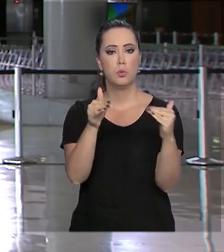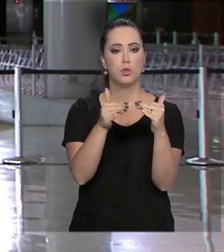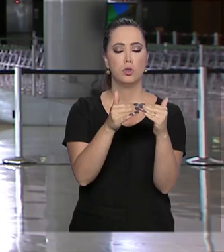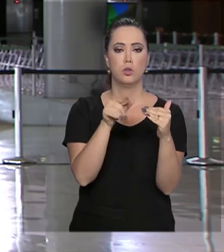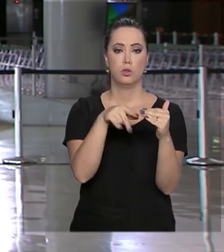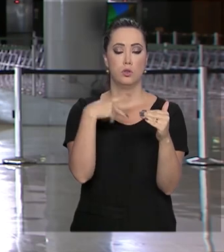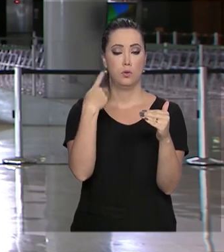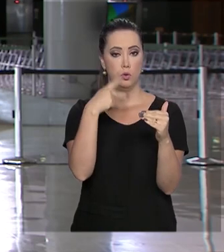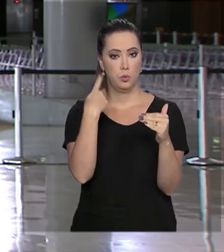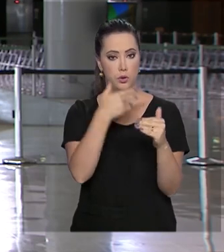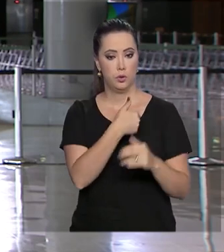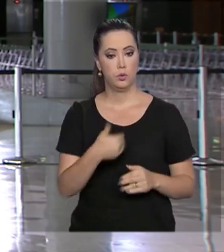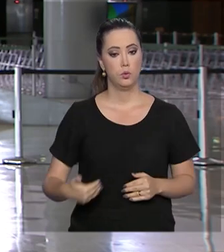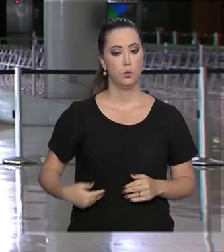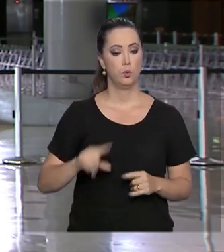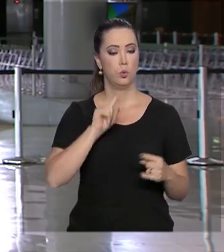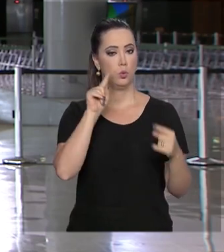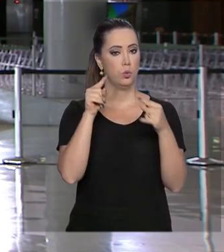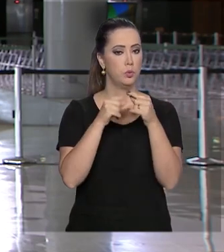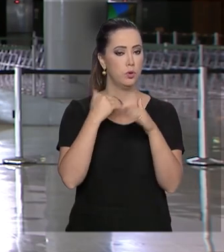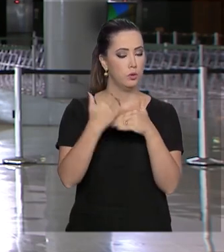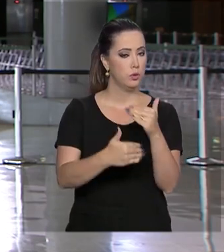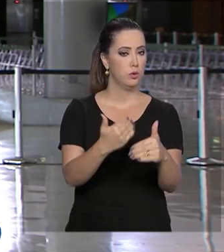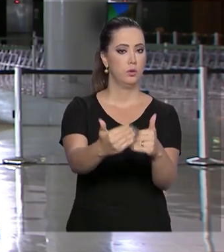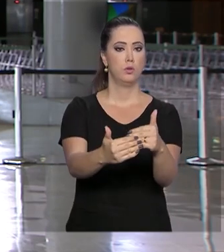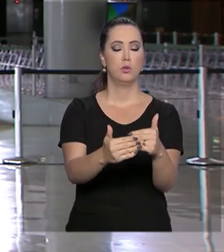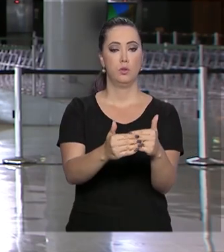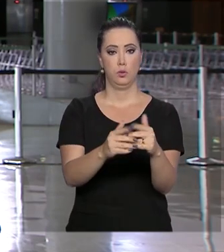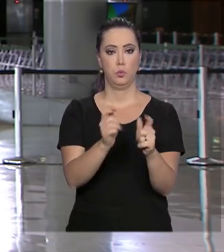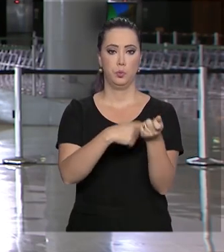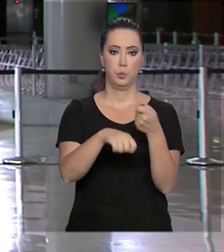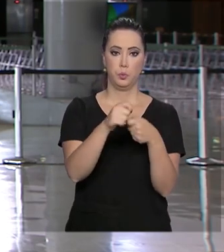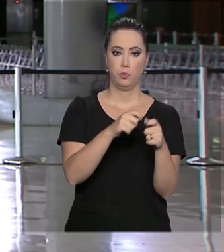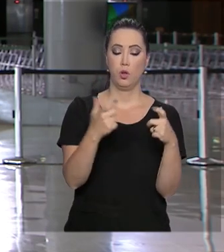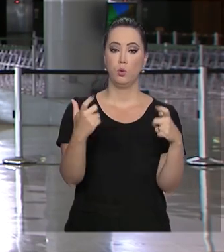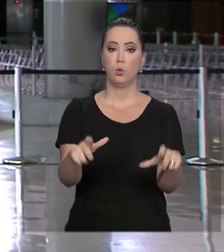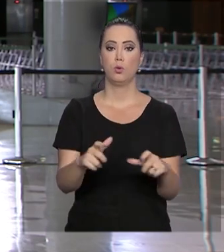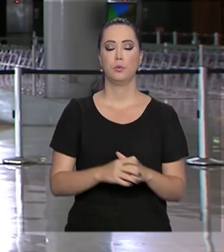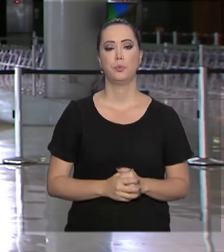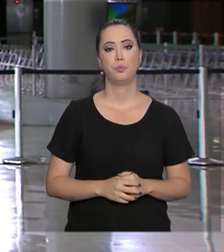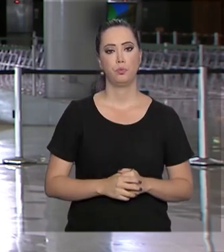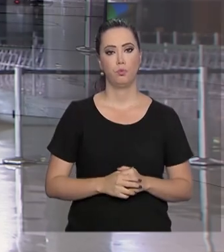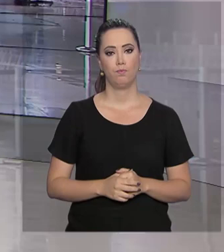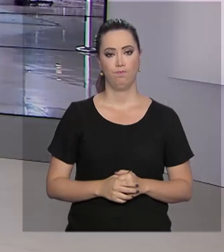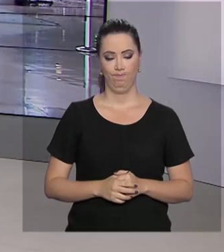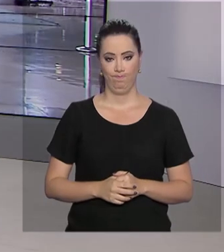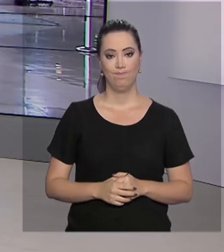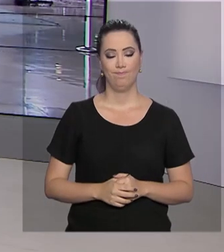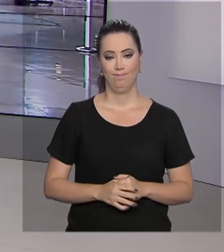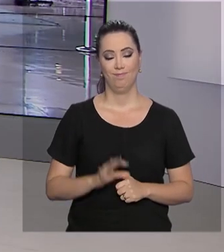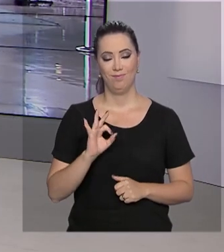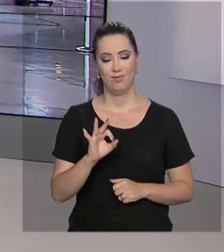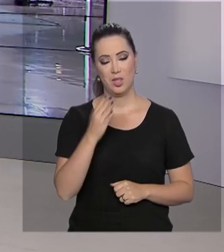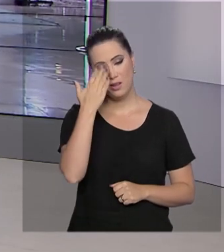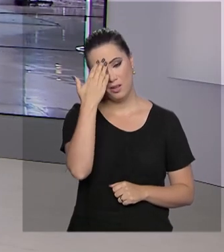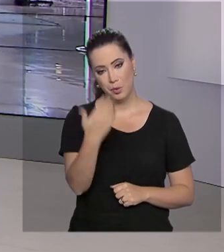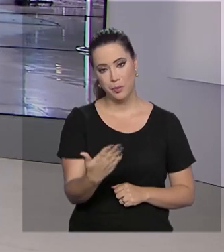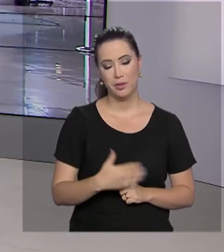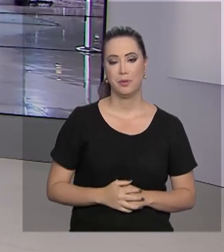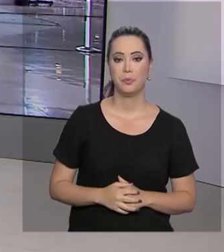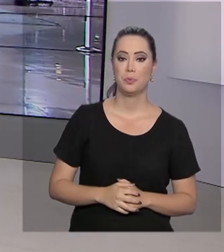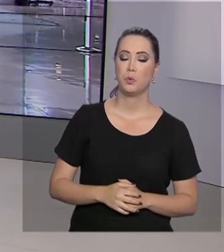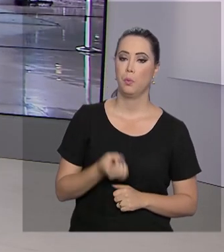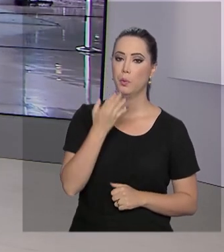políticas públicas, visando o desenvolvimento econômico da região. Roberto. Certo, Luciana. Obrigado aí pelas